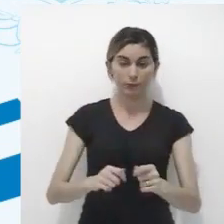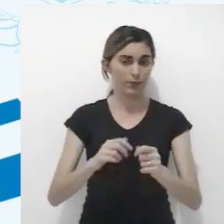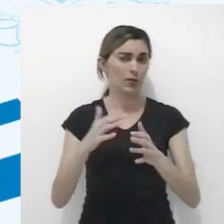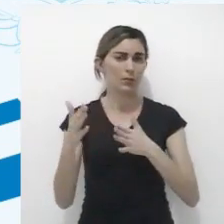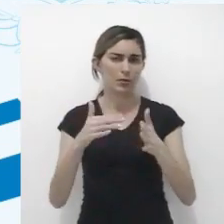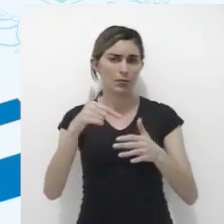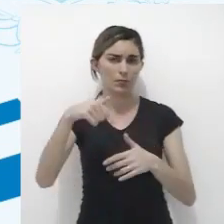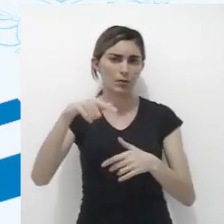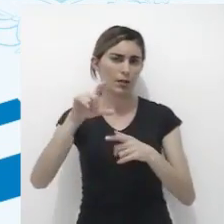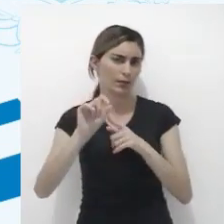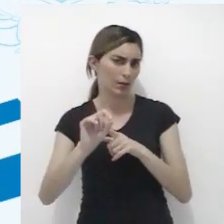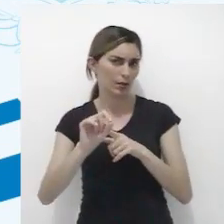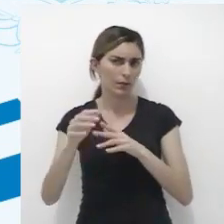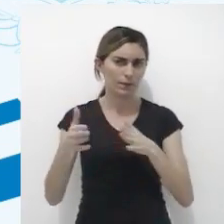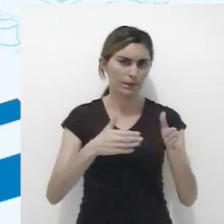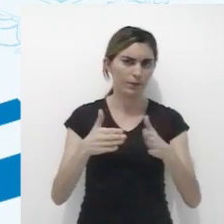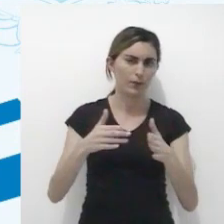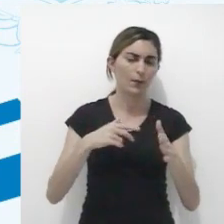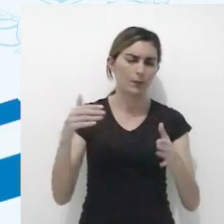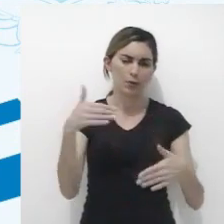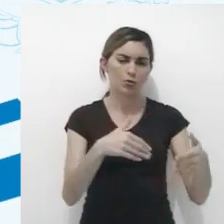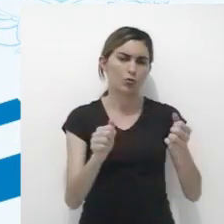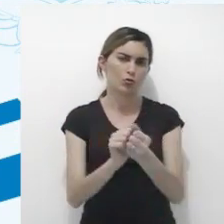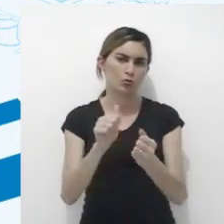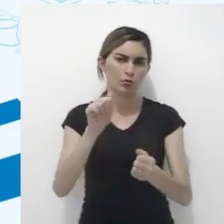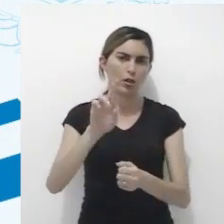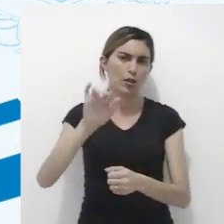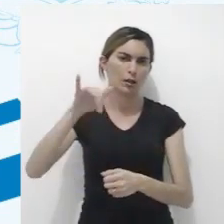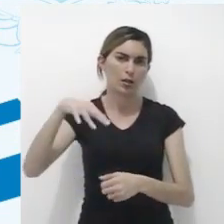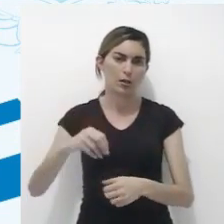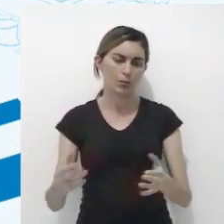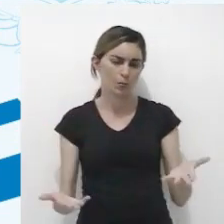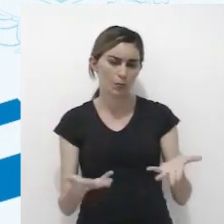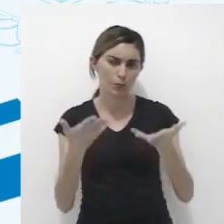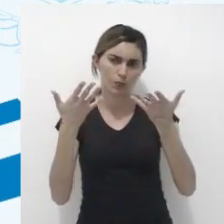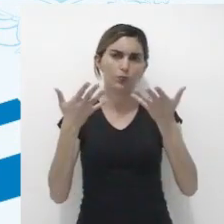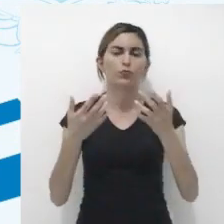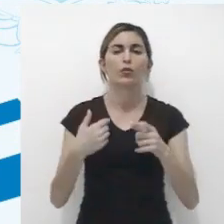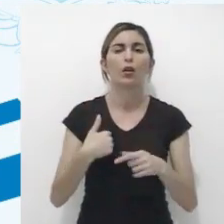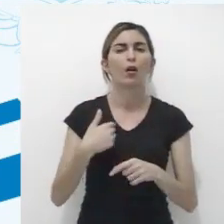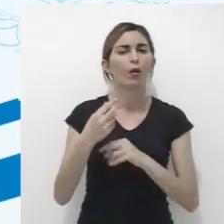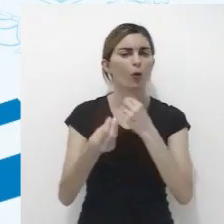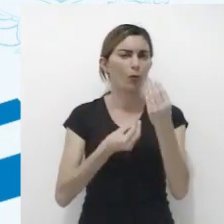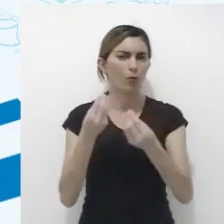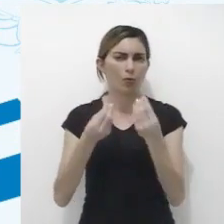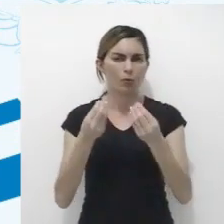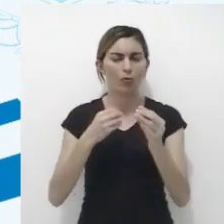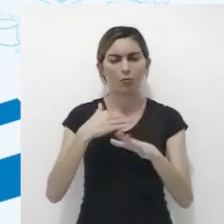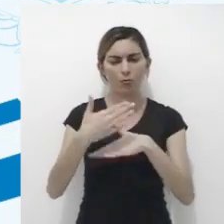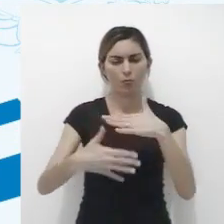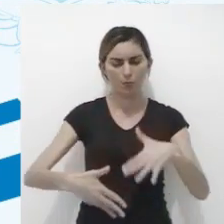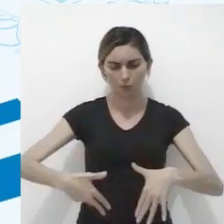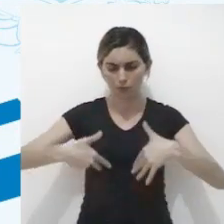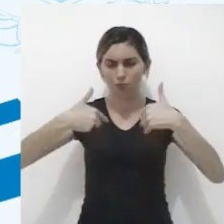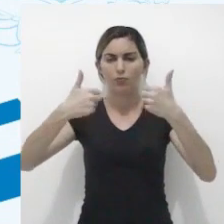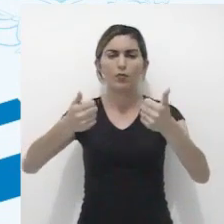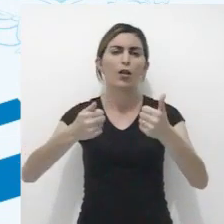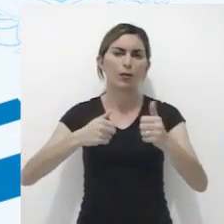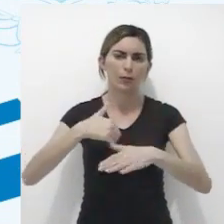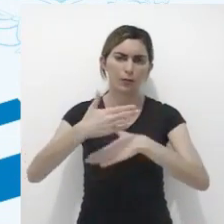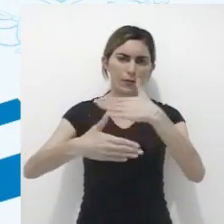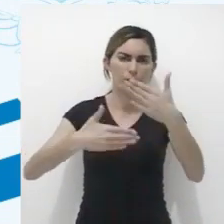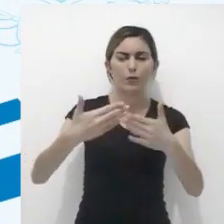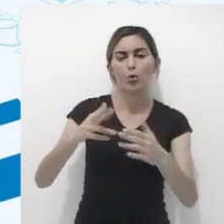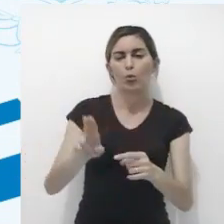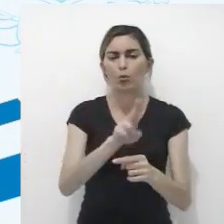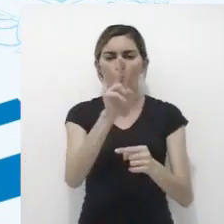início da década de 70, participou junto com a Ariano do movimento armorial. Dessa maneira, aperfeiçoando seu